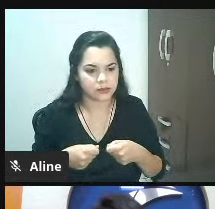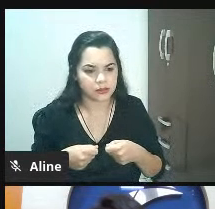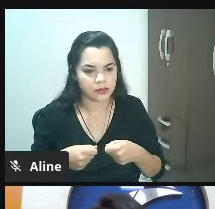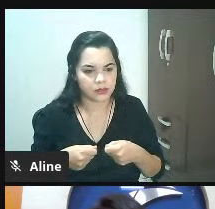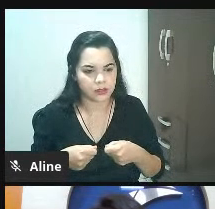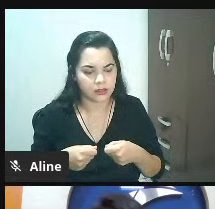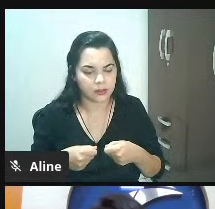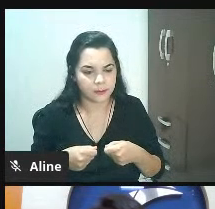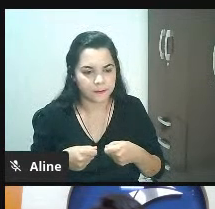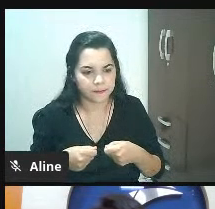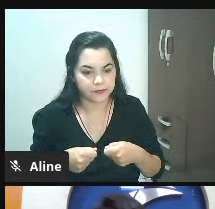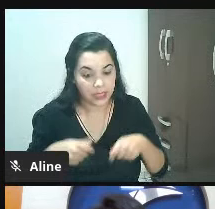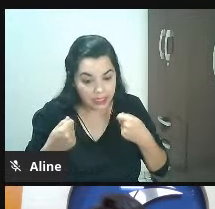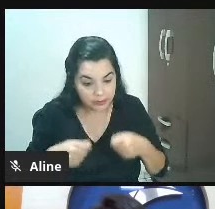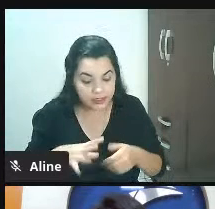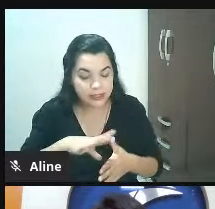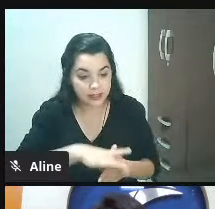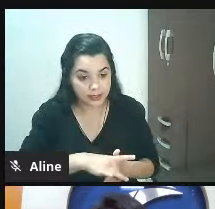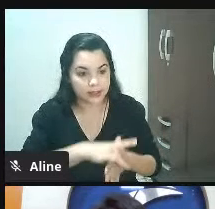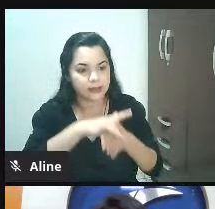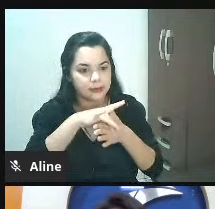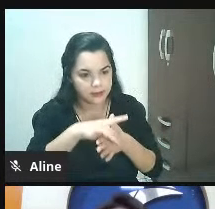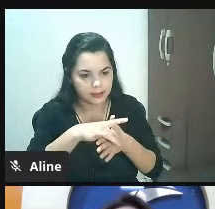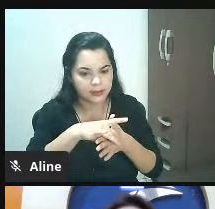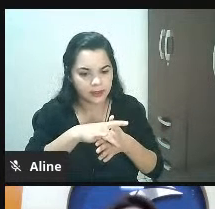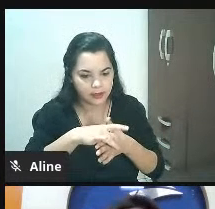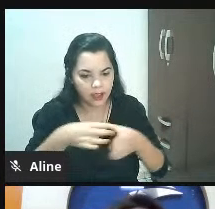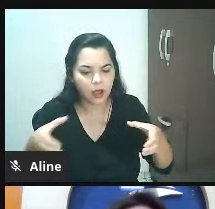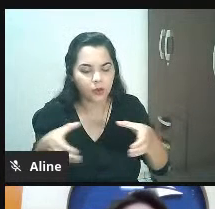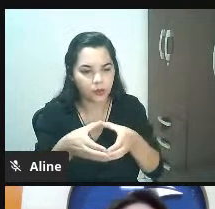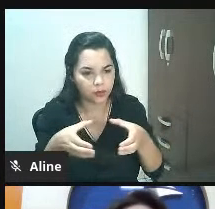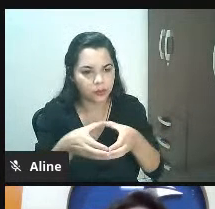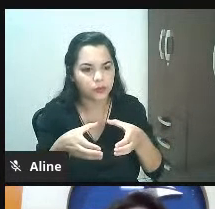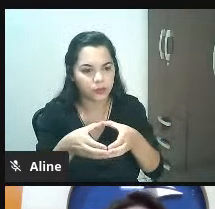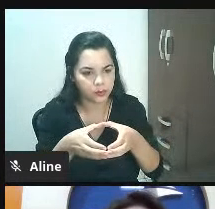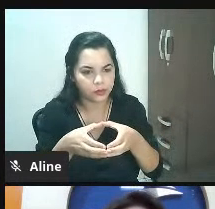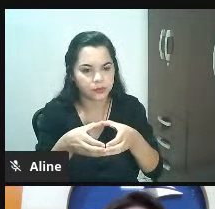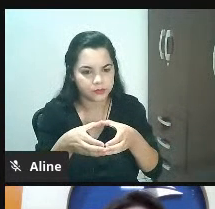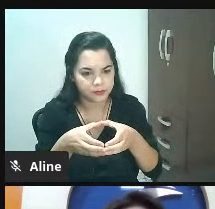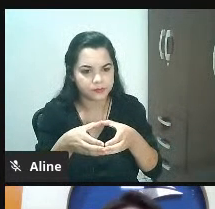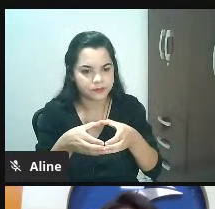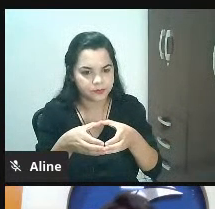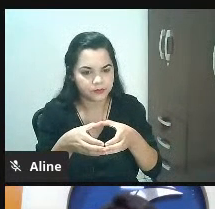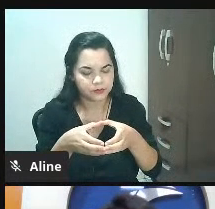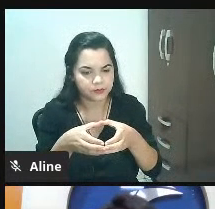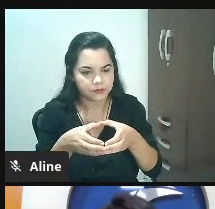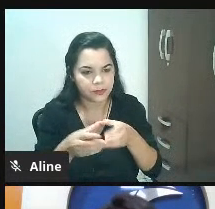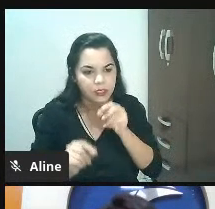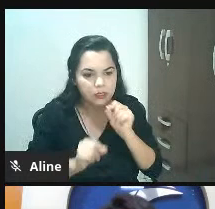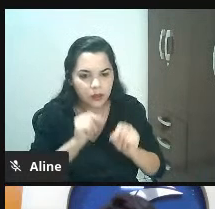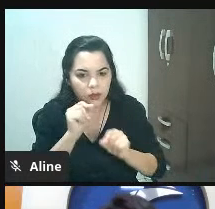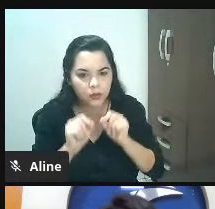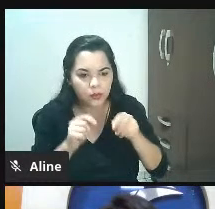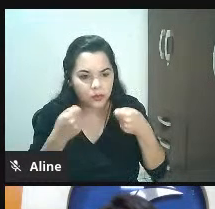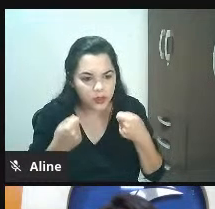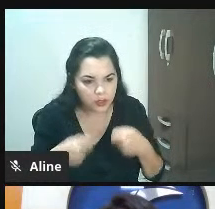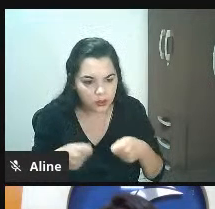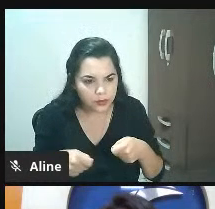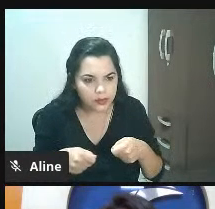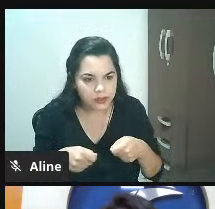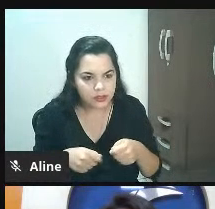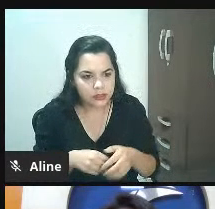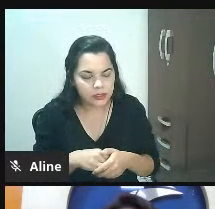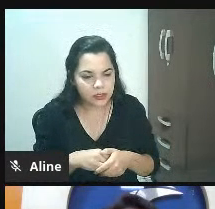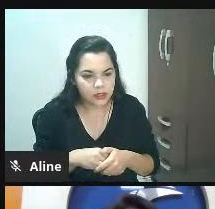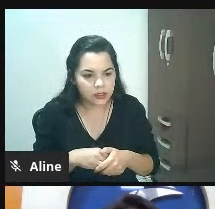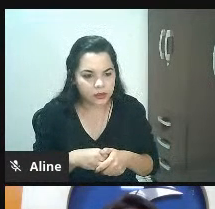está lá para isso. Lidere, preciso que ele lidere. E, no liderado, o que eu preciso, se você é vendedor ou vendedora de uma loja agora,